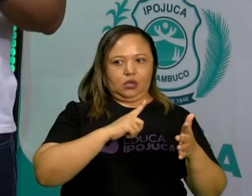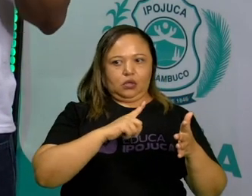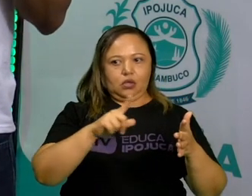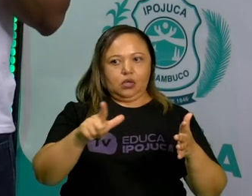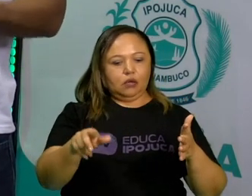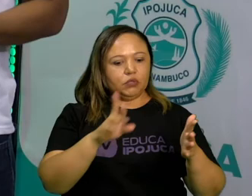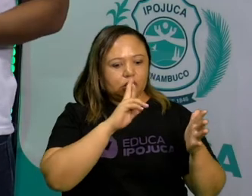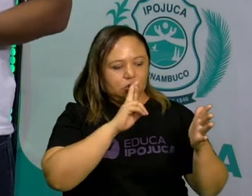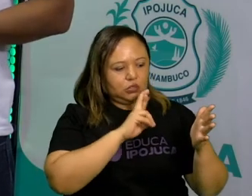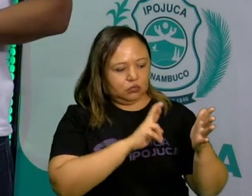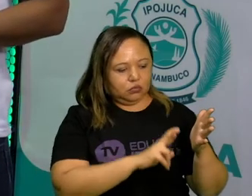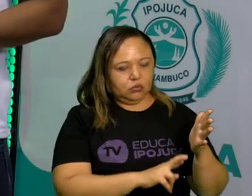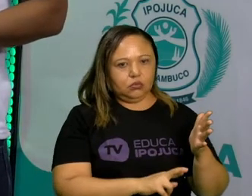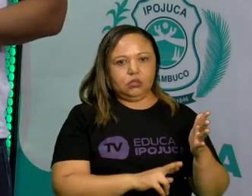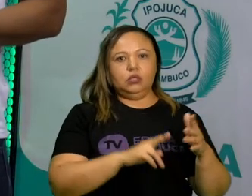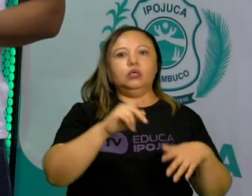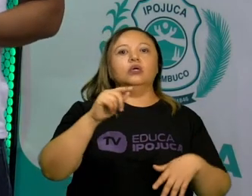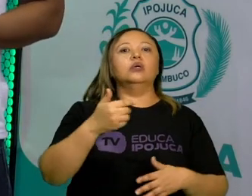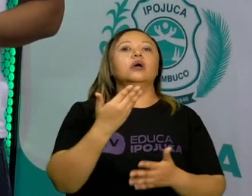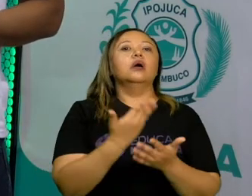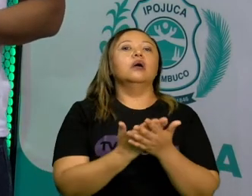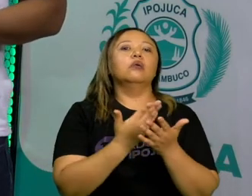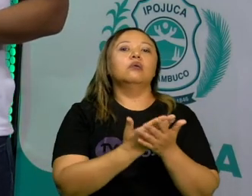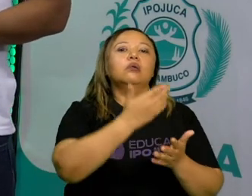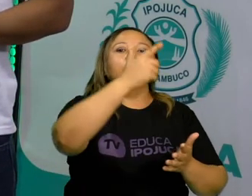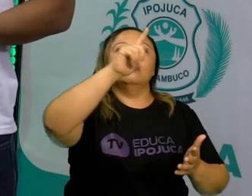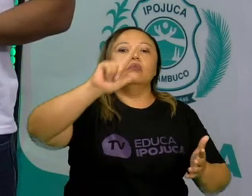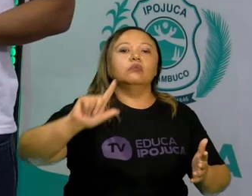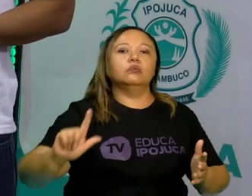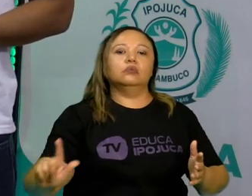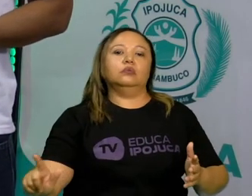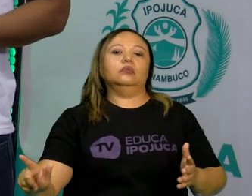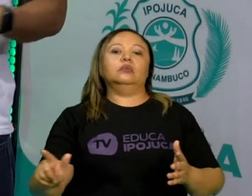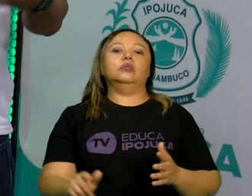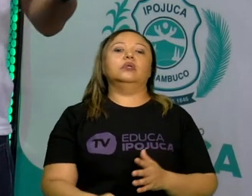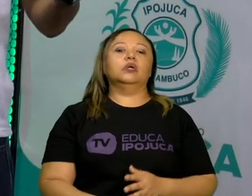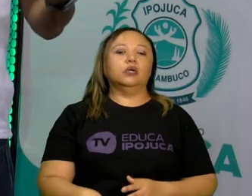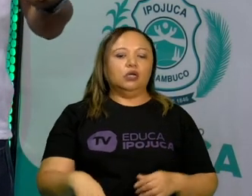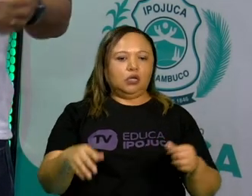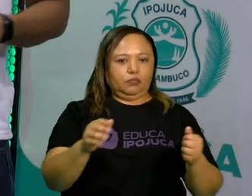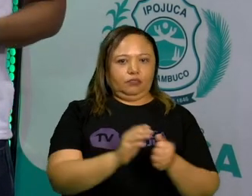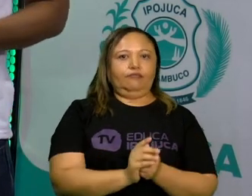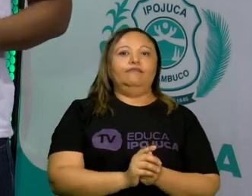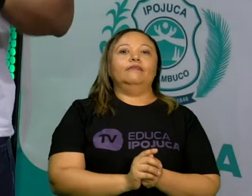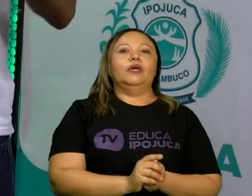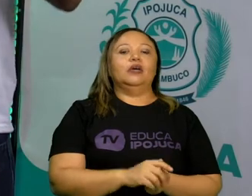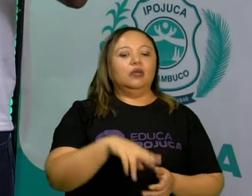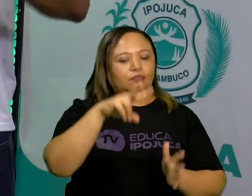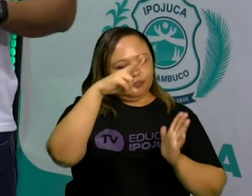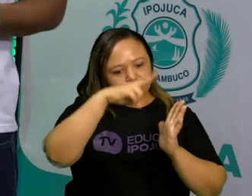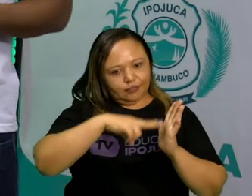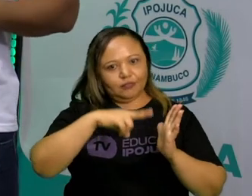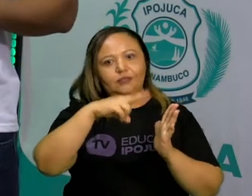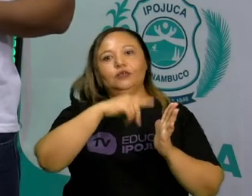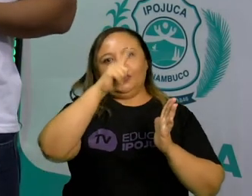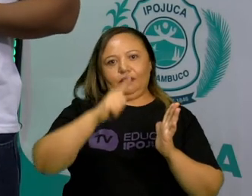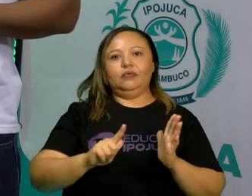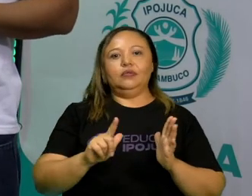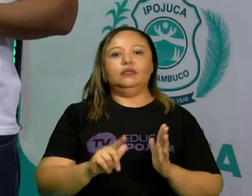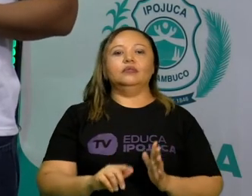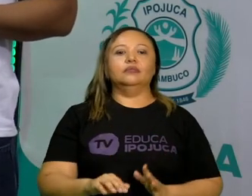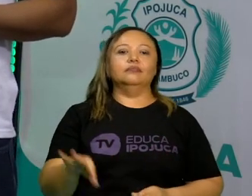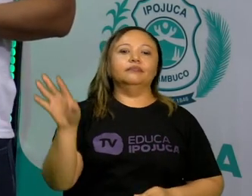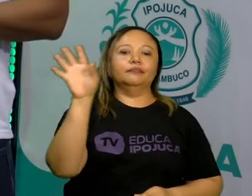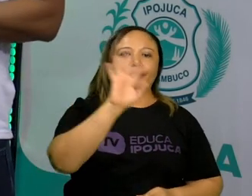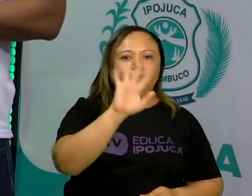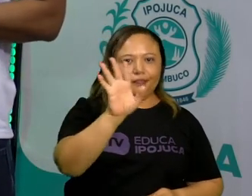ok? E a gente faz a correção na nossa próxima aula. Um grande abraço para vocês, um excelente final de